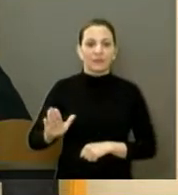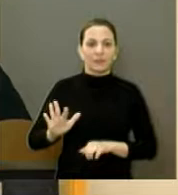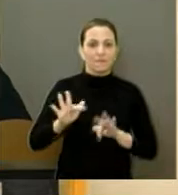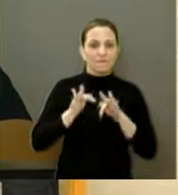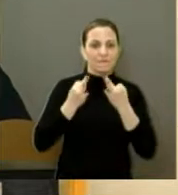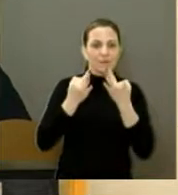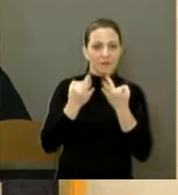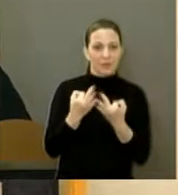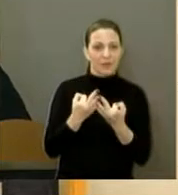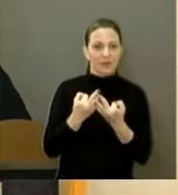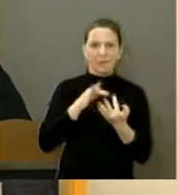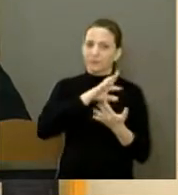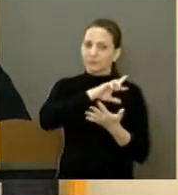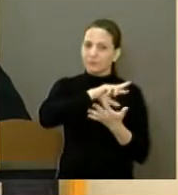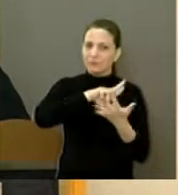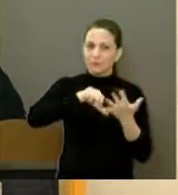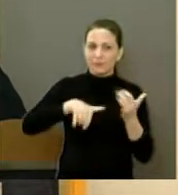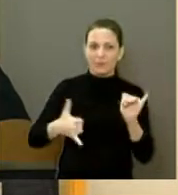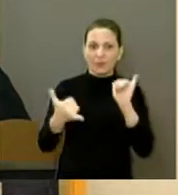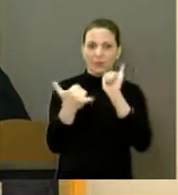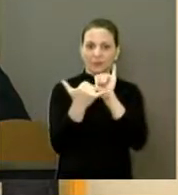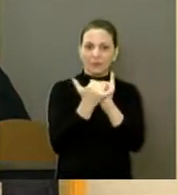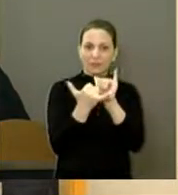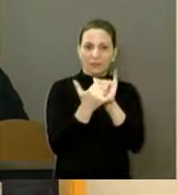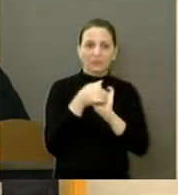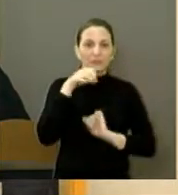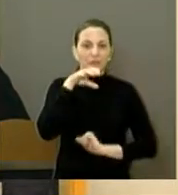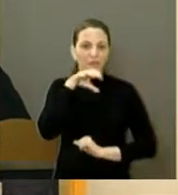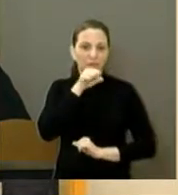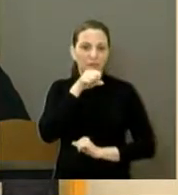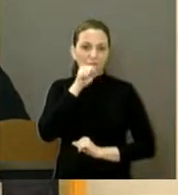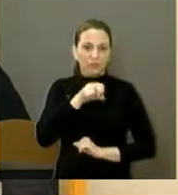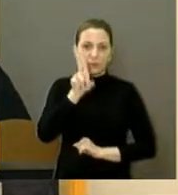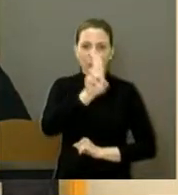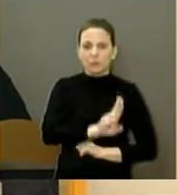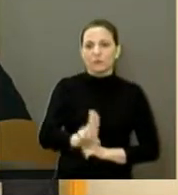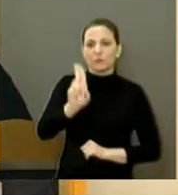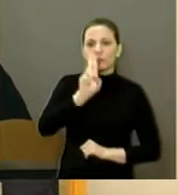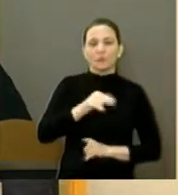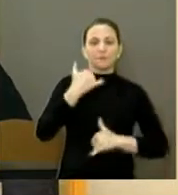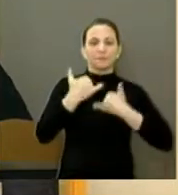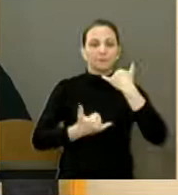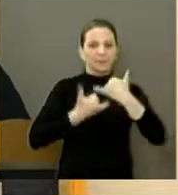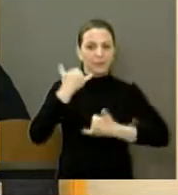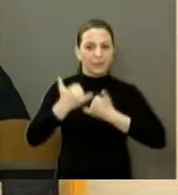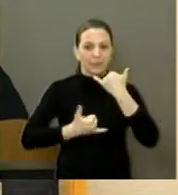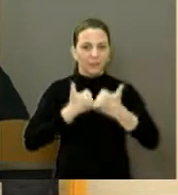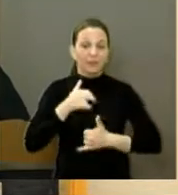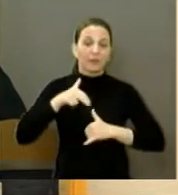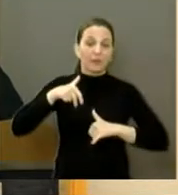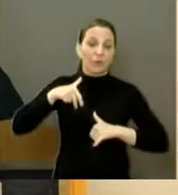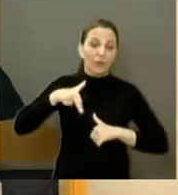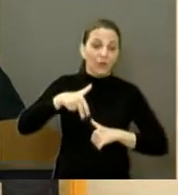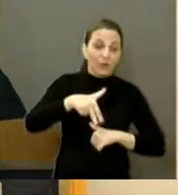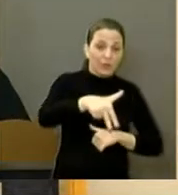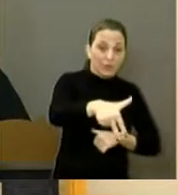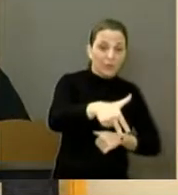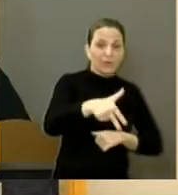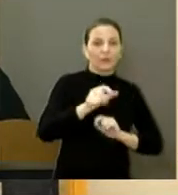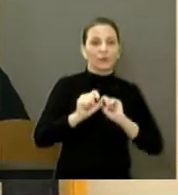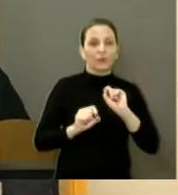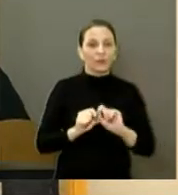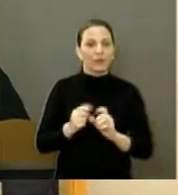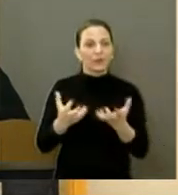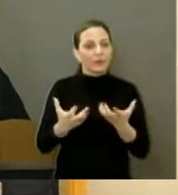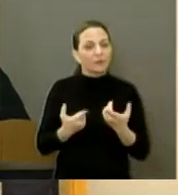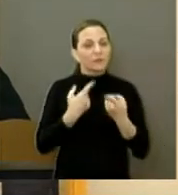família por Sânio, na praça, no sábado, usando, brincando, caminhando, então, é isso que